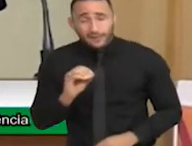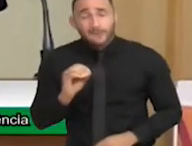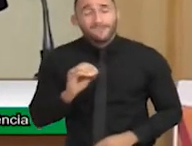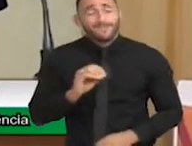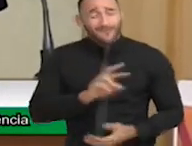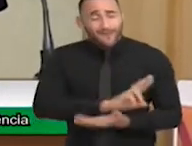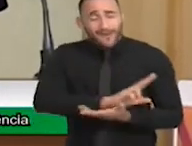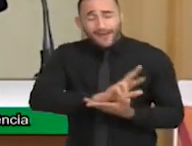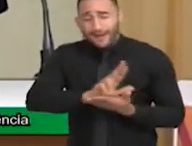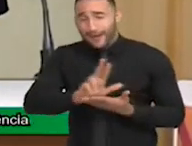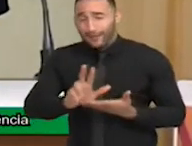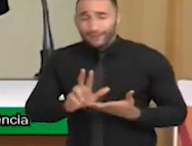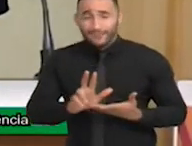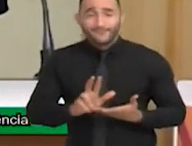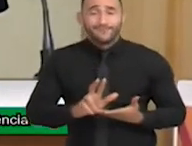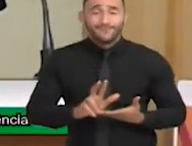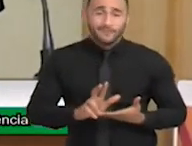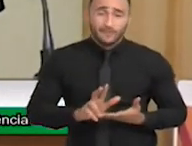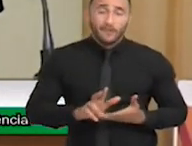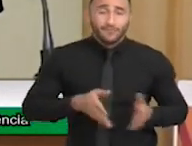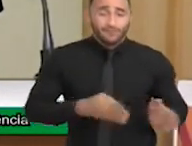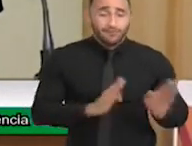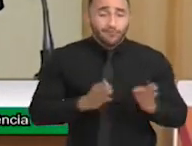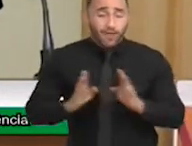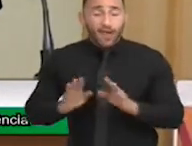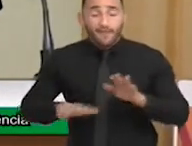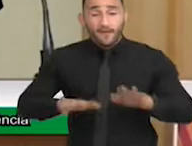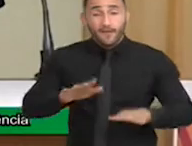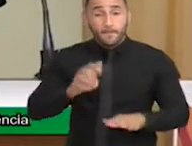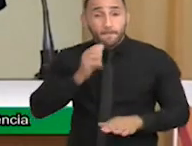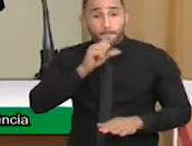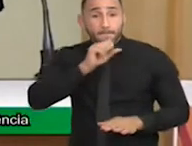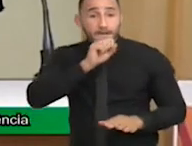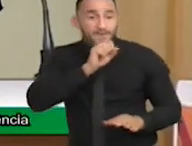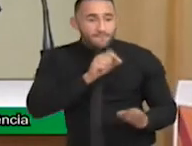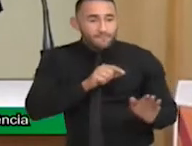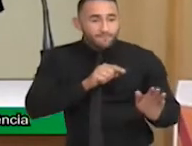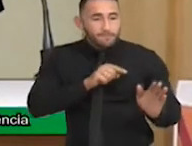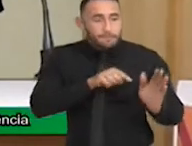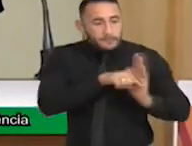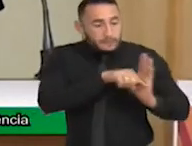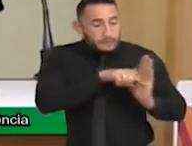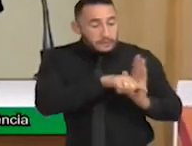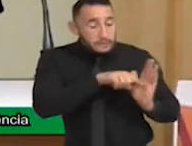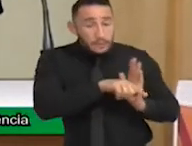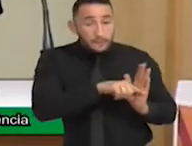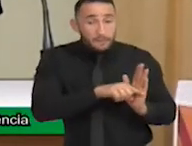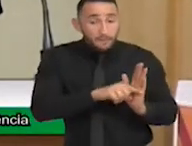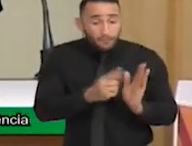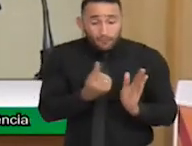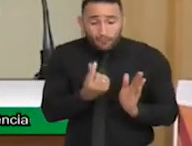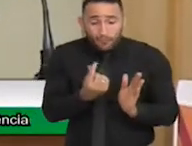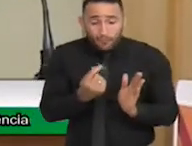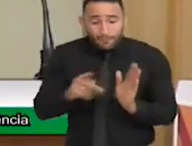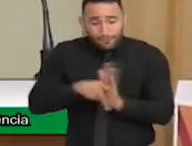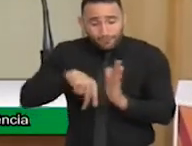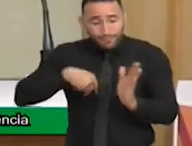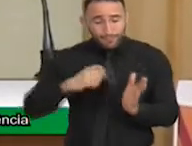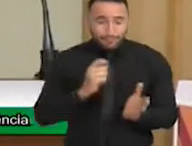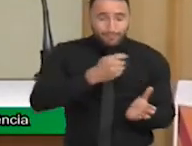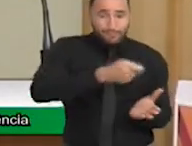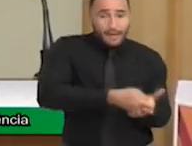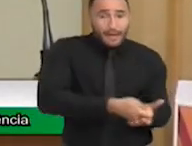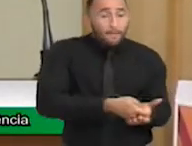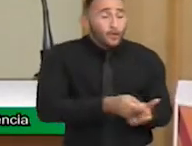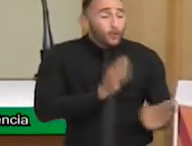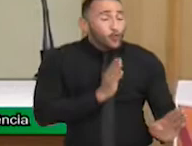fecham o diagnóstico por muitas vezes têm que tirar de onde não têm recursos para conseguirem marcar especialistas a fim de saber ao menos